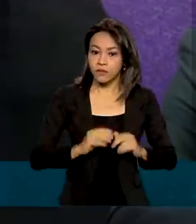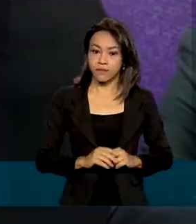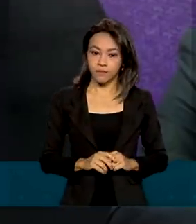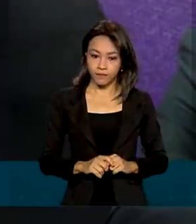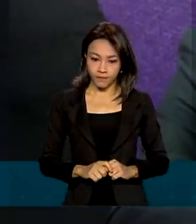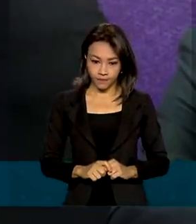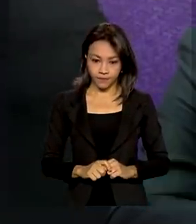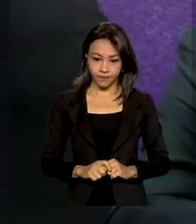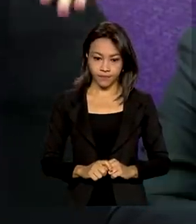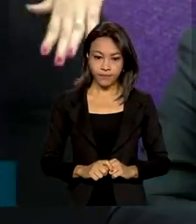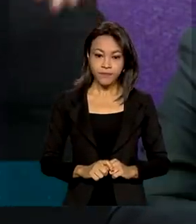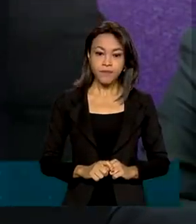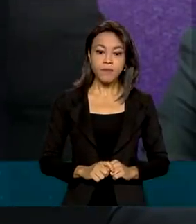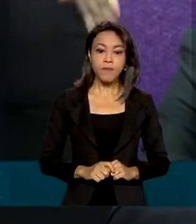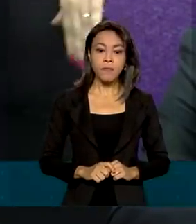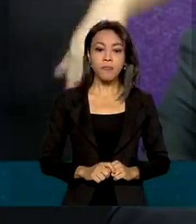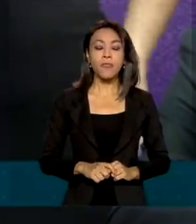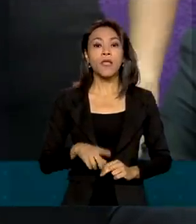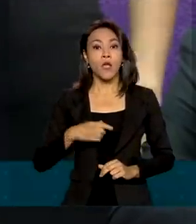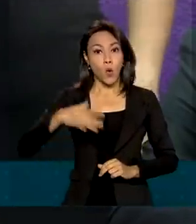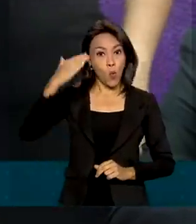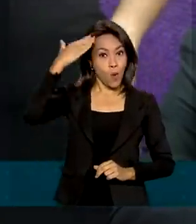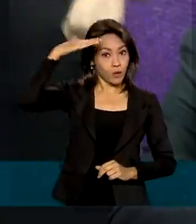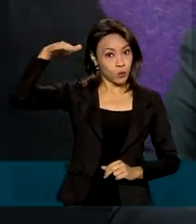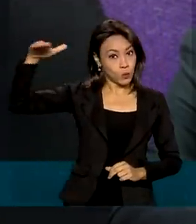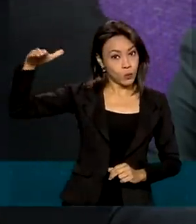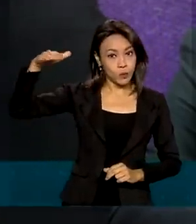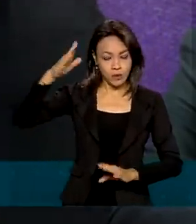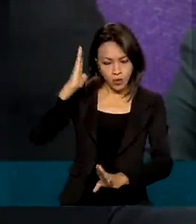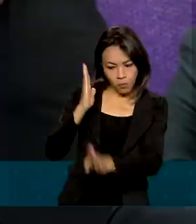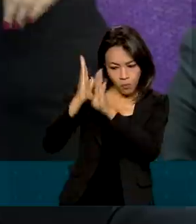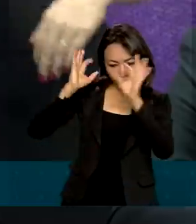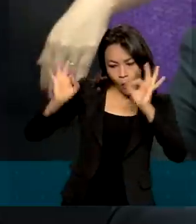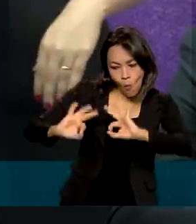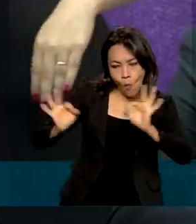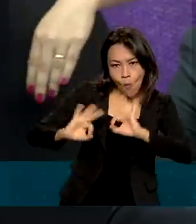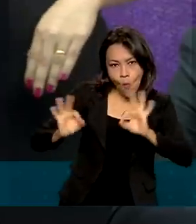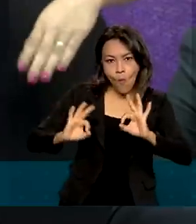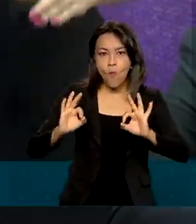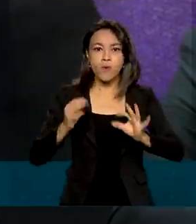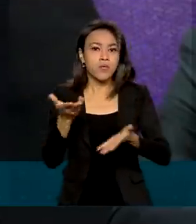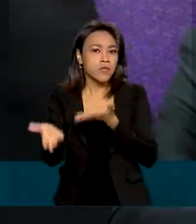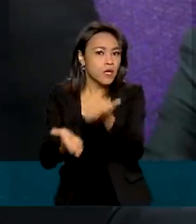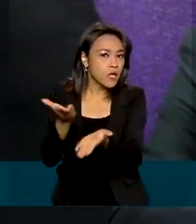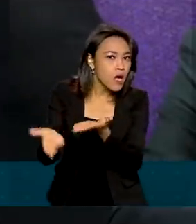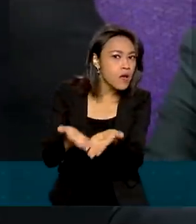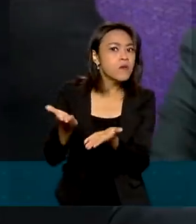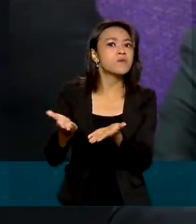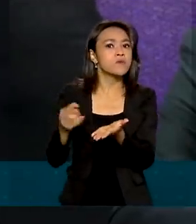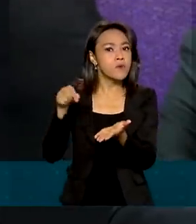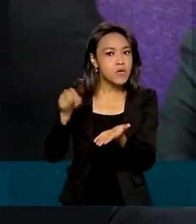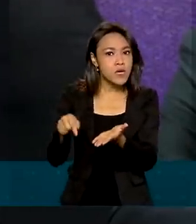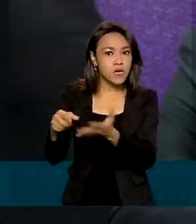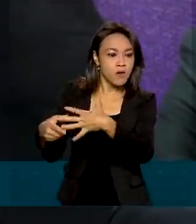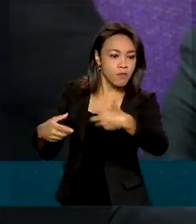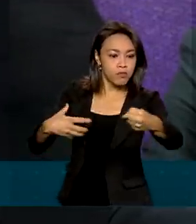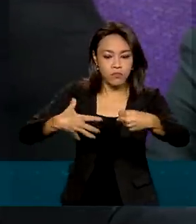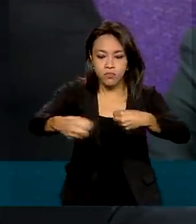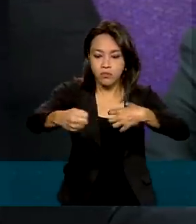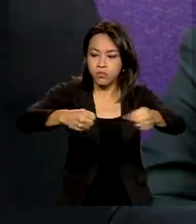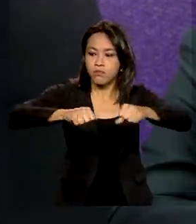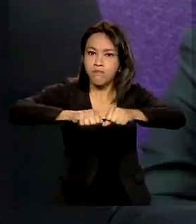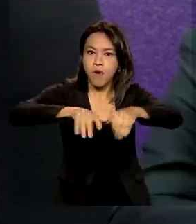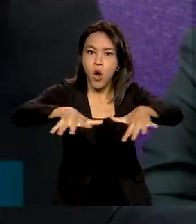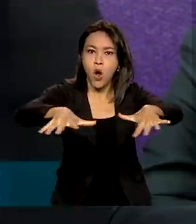um adulto não tratado, um adulto não diagnosticado e consequentemente tratado, ele acaba contaminando com a